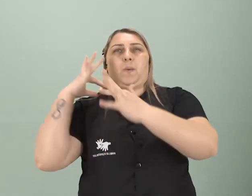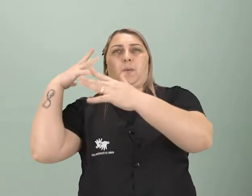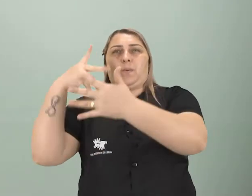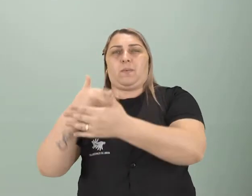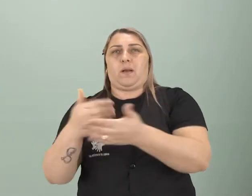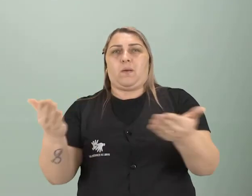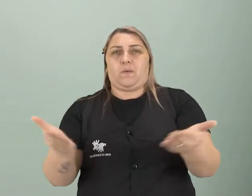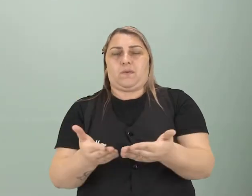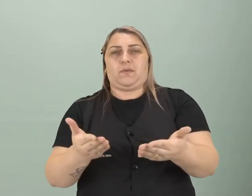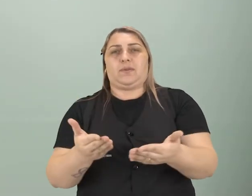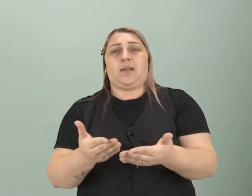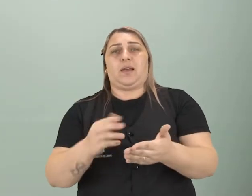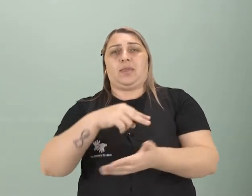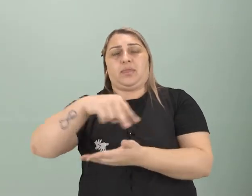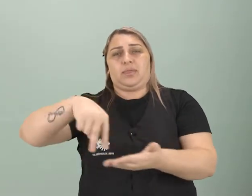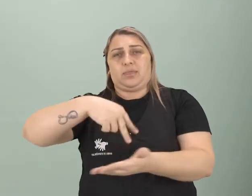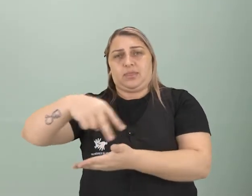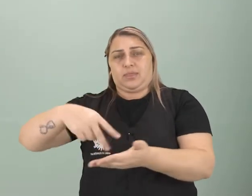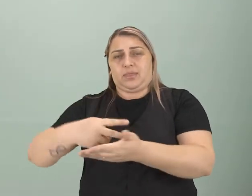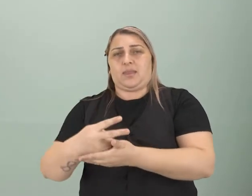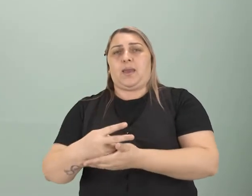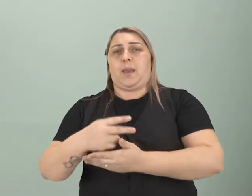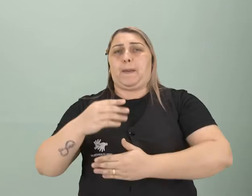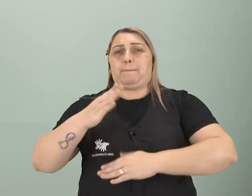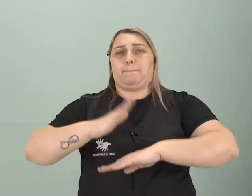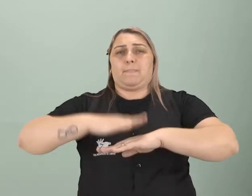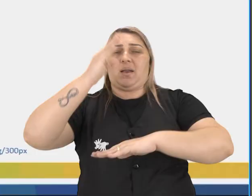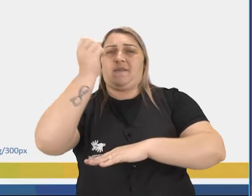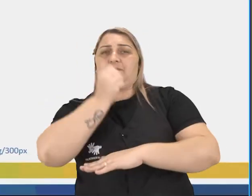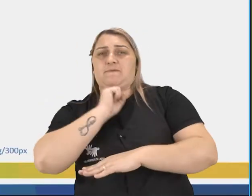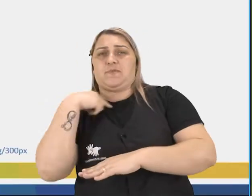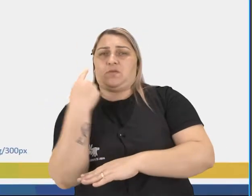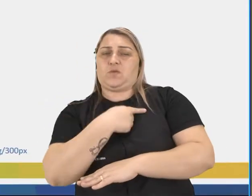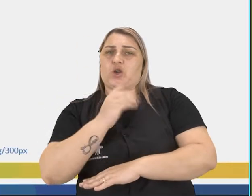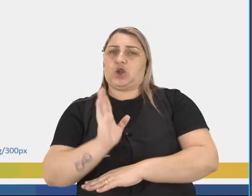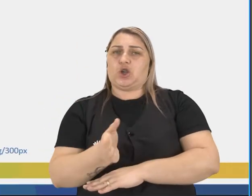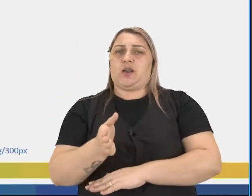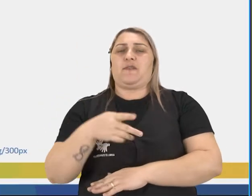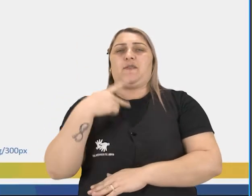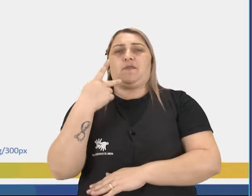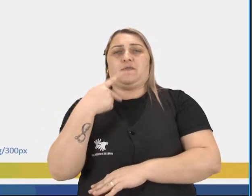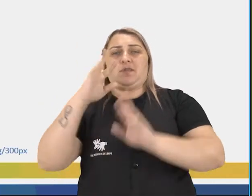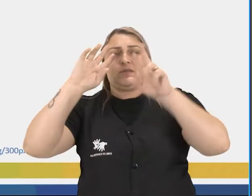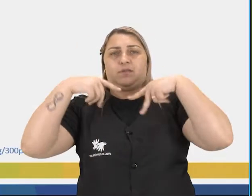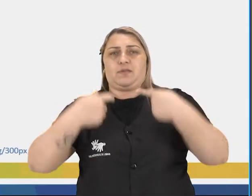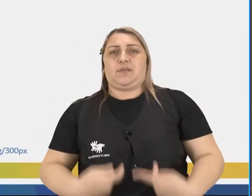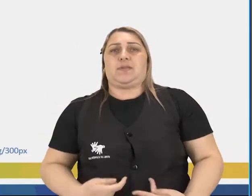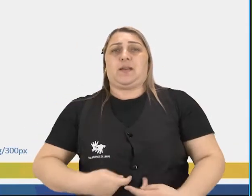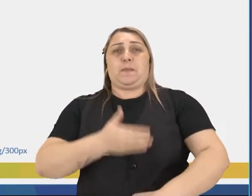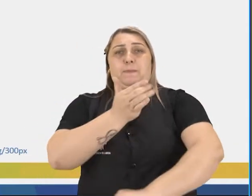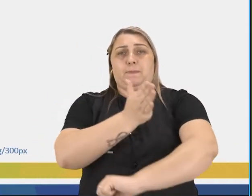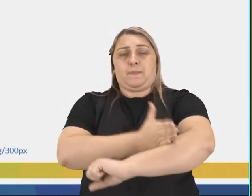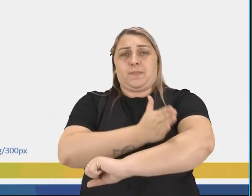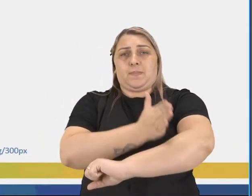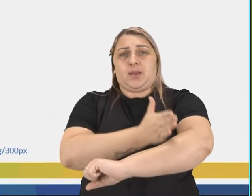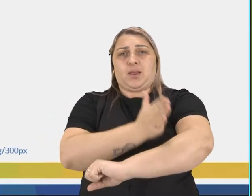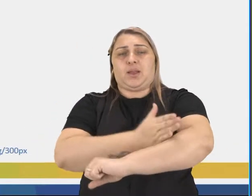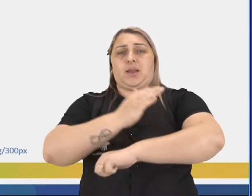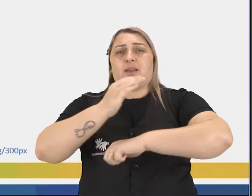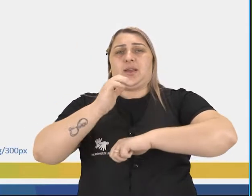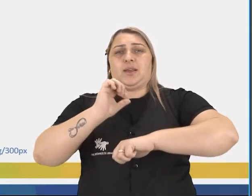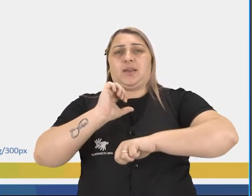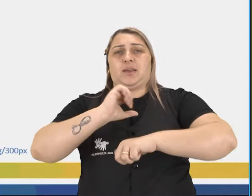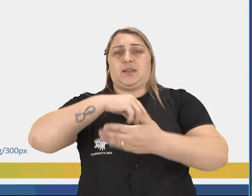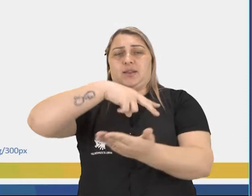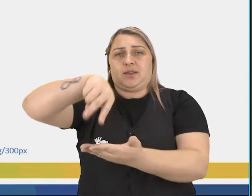histórico agora. A dança é a expressão mais antiga que a gente já falou na humanidade. Na pré-história, dançava-se pela